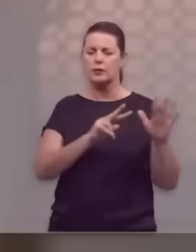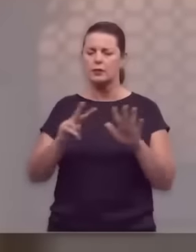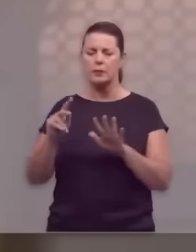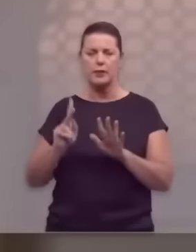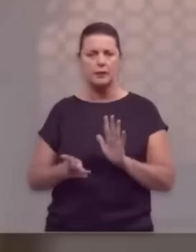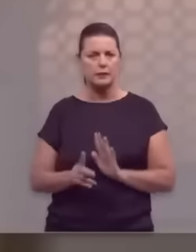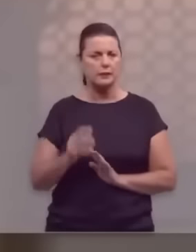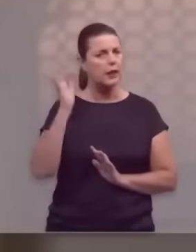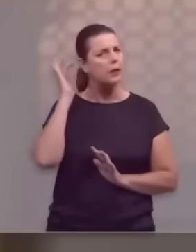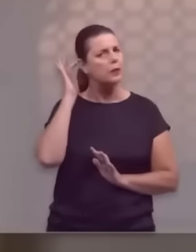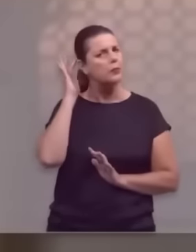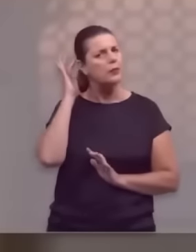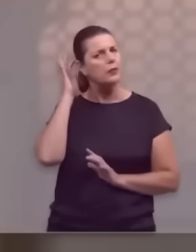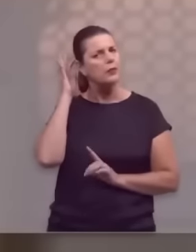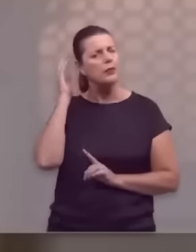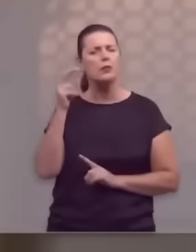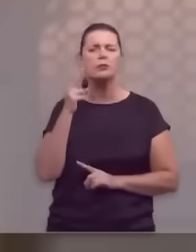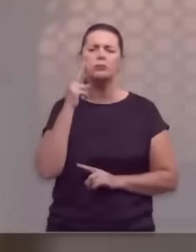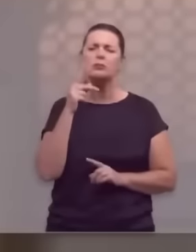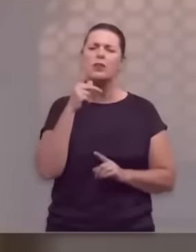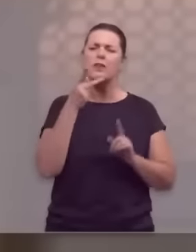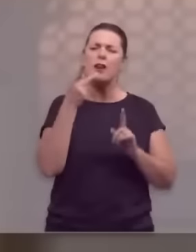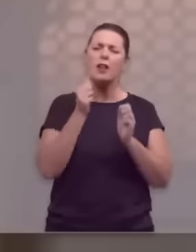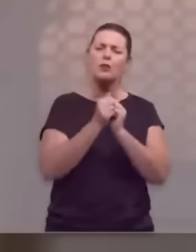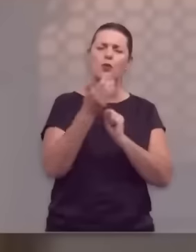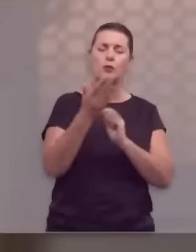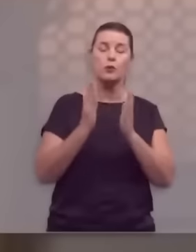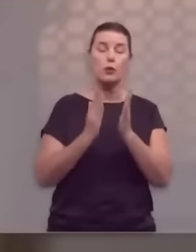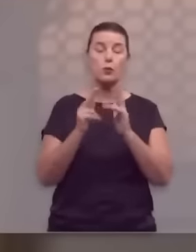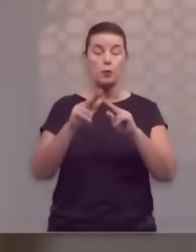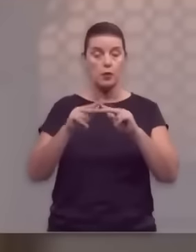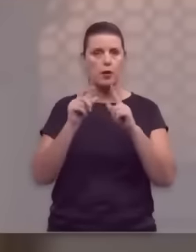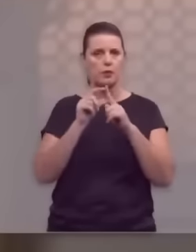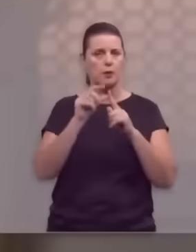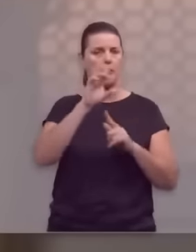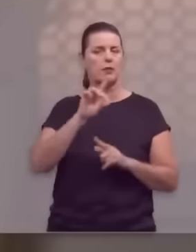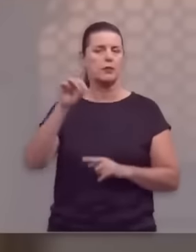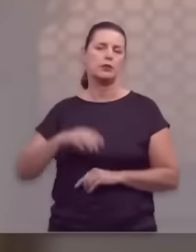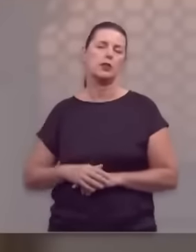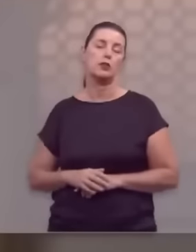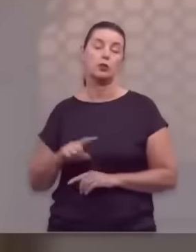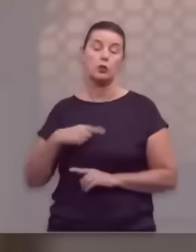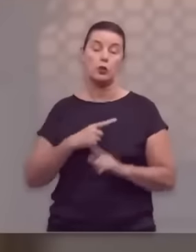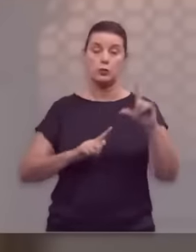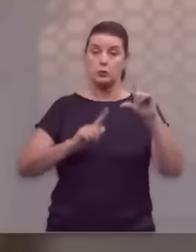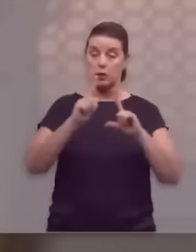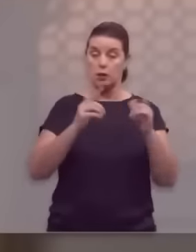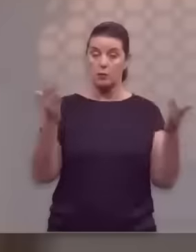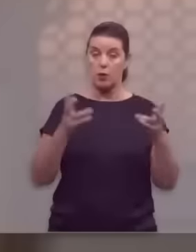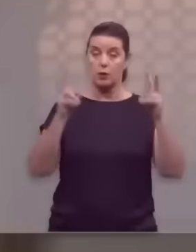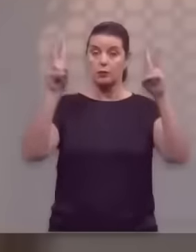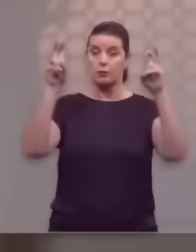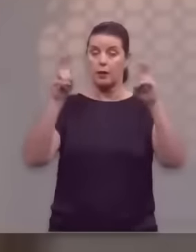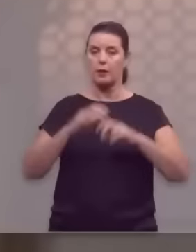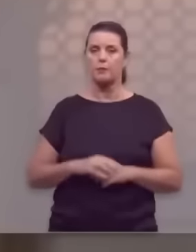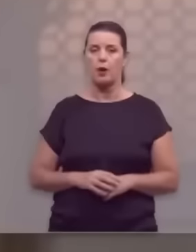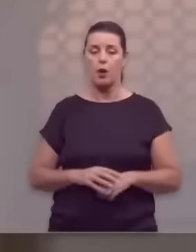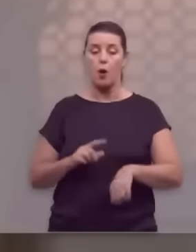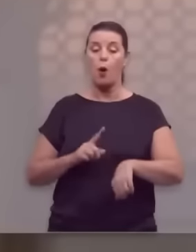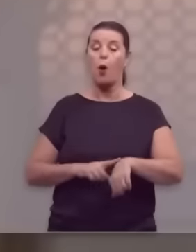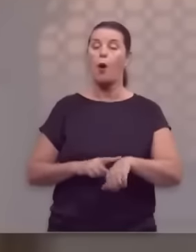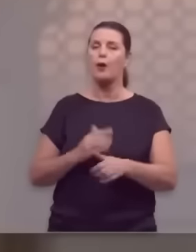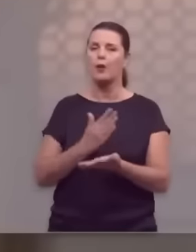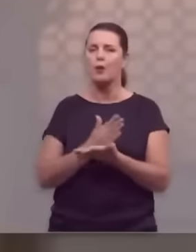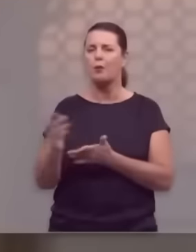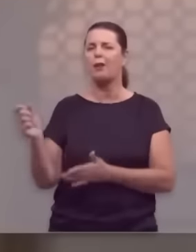semanas aqui, desafiando você a partir da palavra de Deus. Nosso programa hoje tem como tema a hora